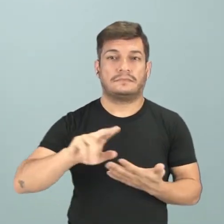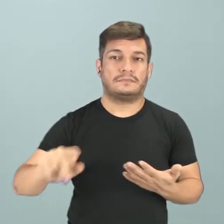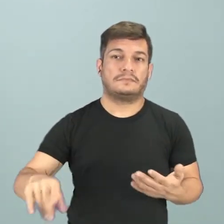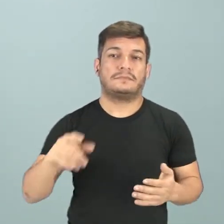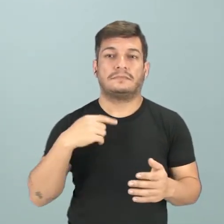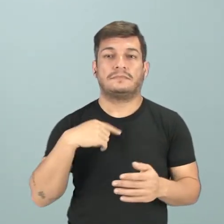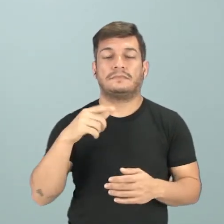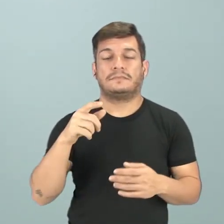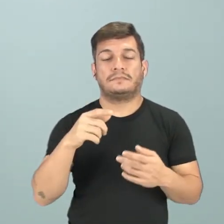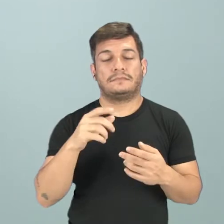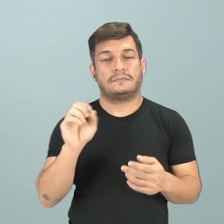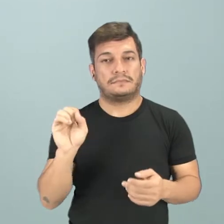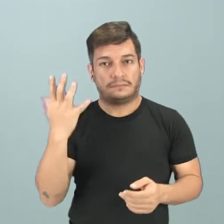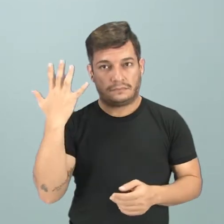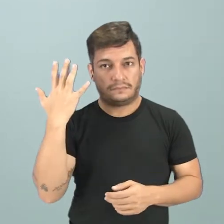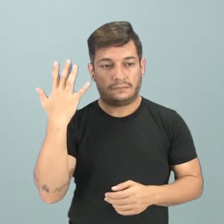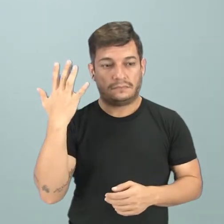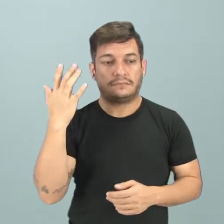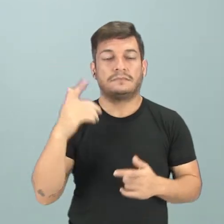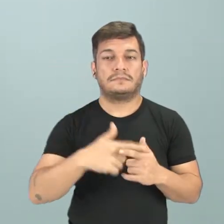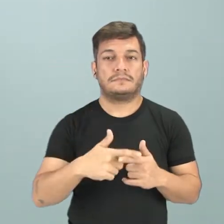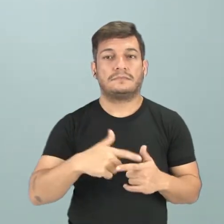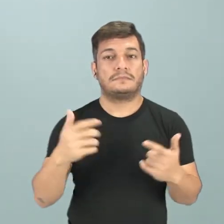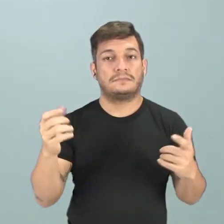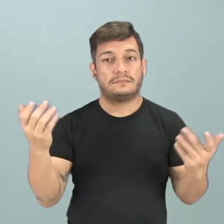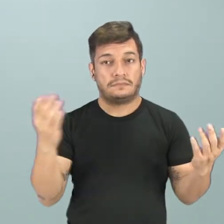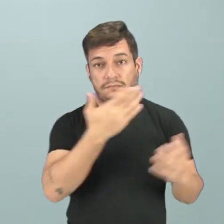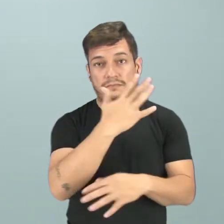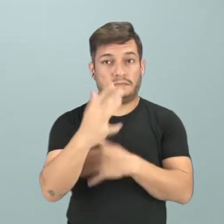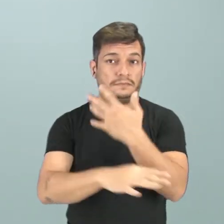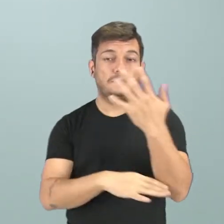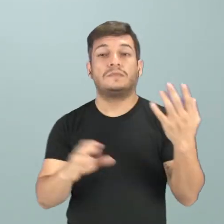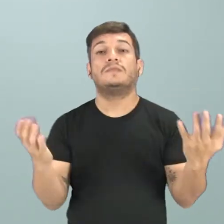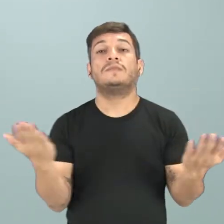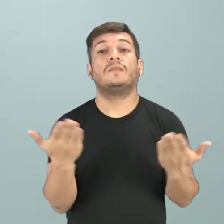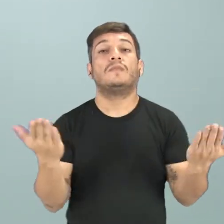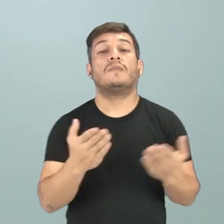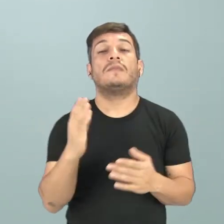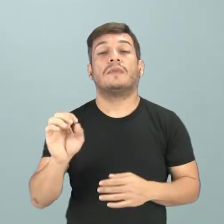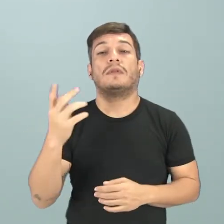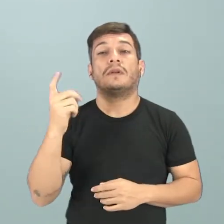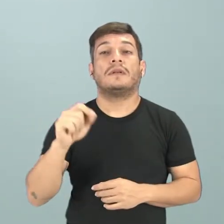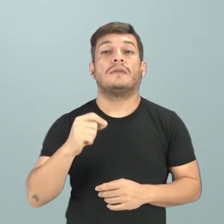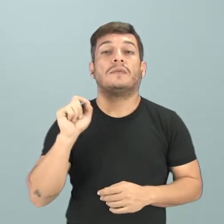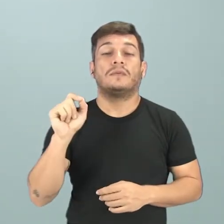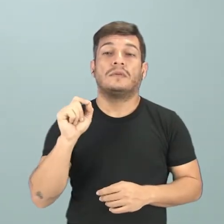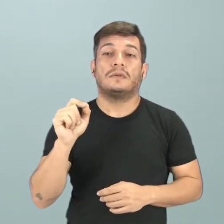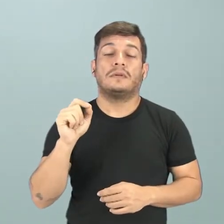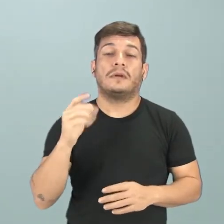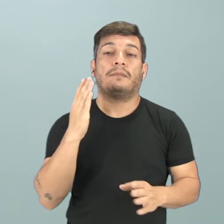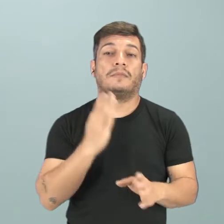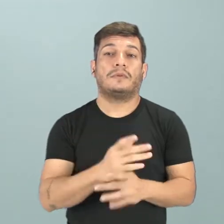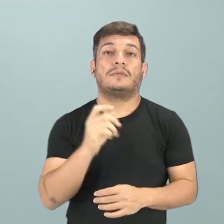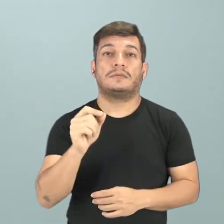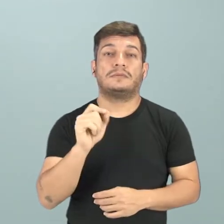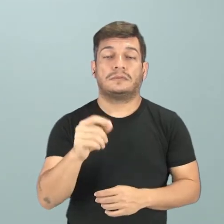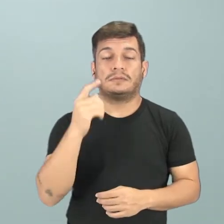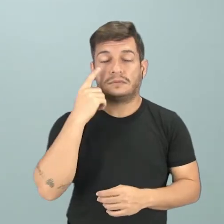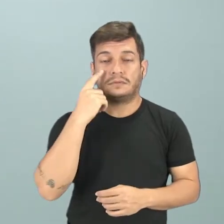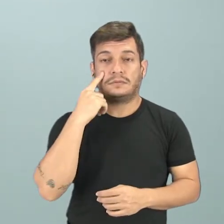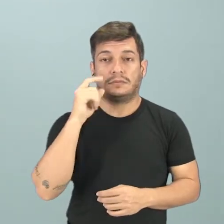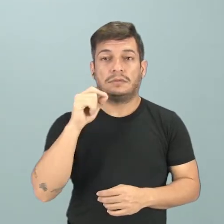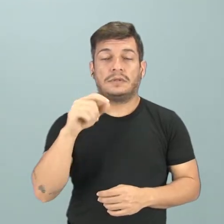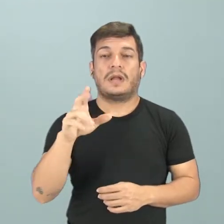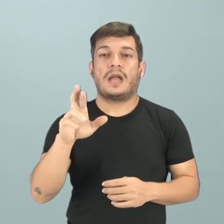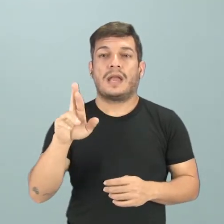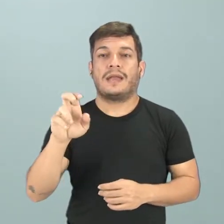questões ambientais hoje, elas são causadas ou em outras palavras, a regularidade